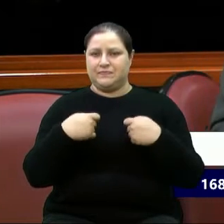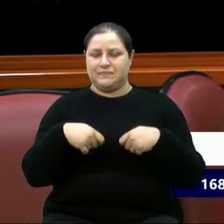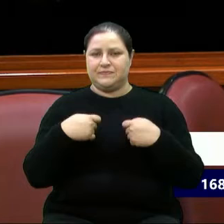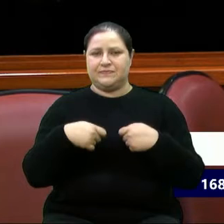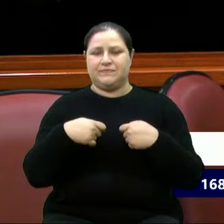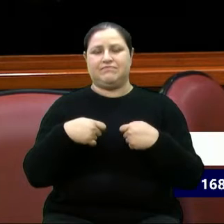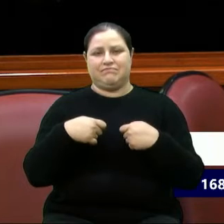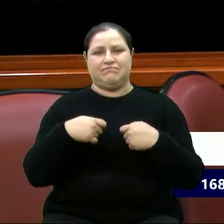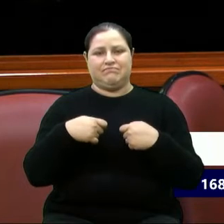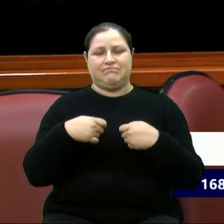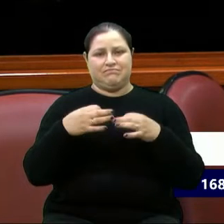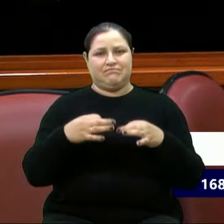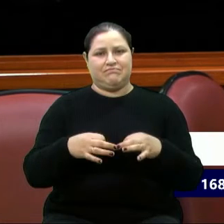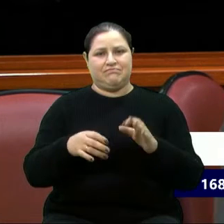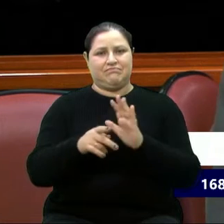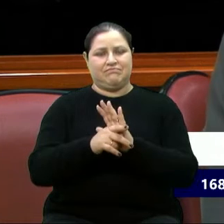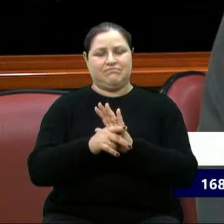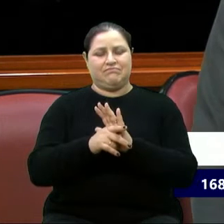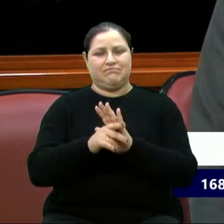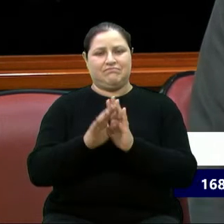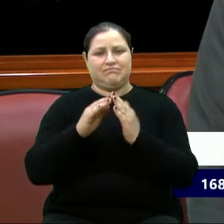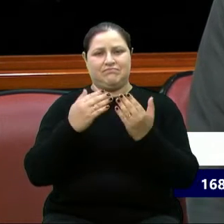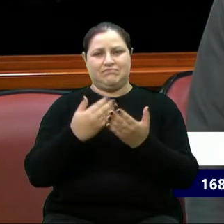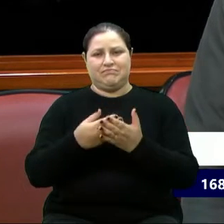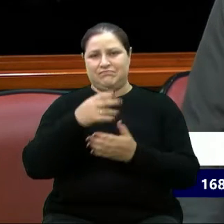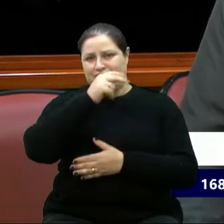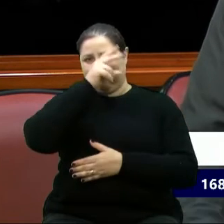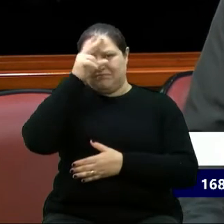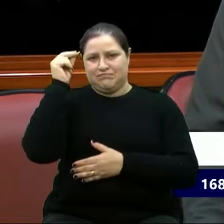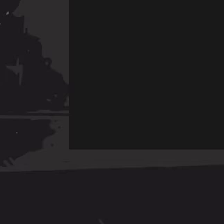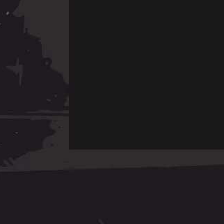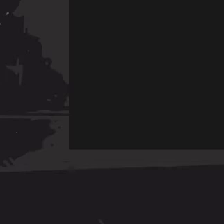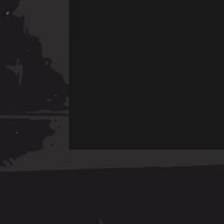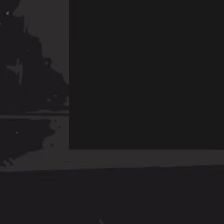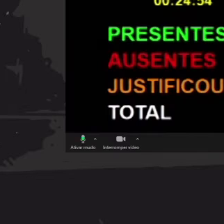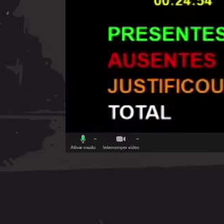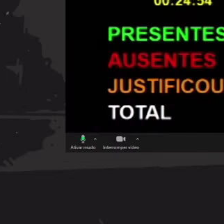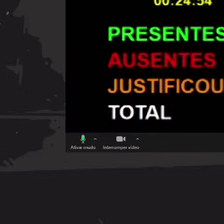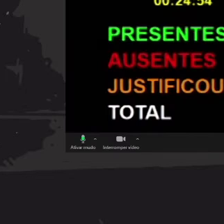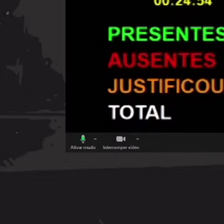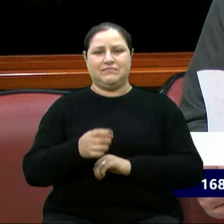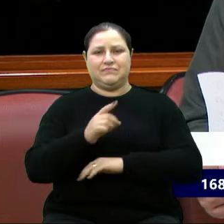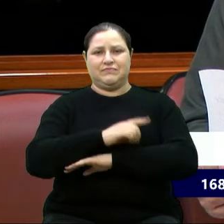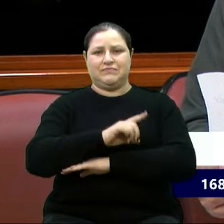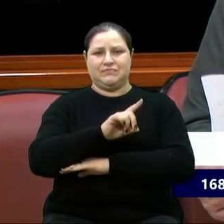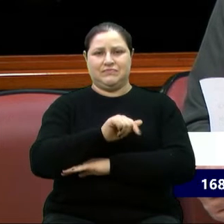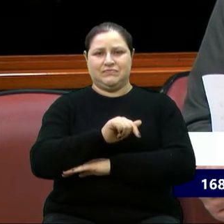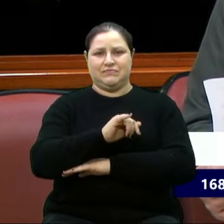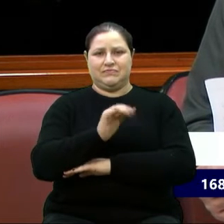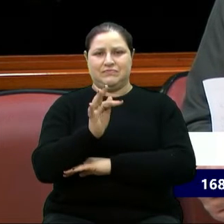premente das escolas da rede municipal. Em 17 de fevereiro de